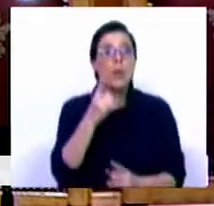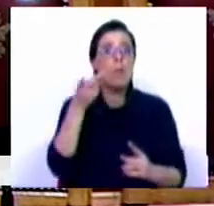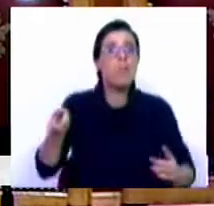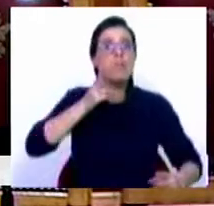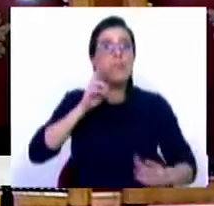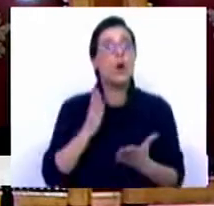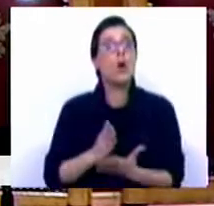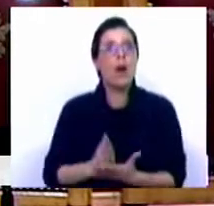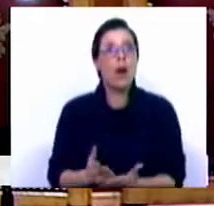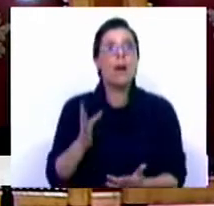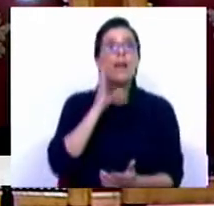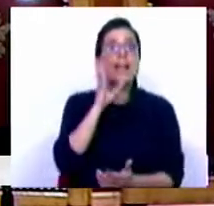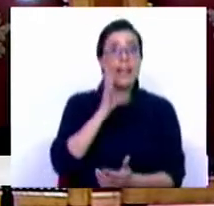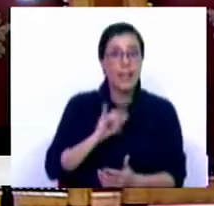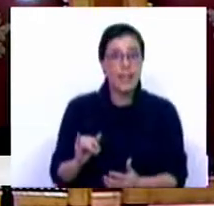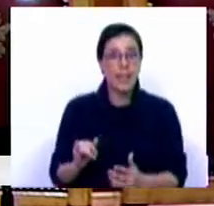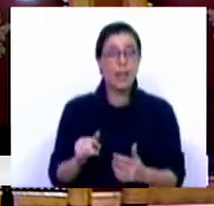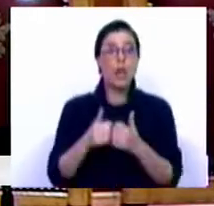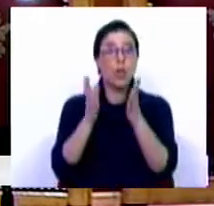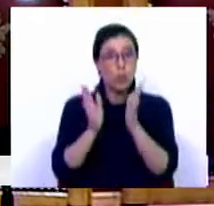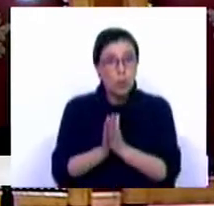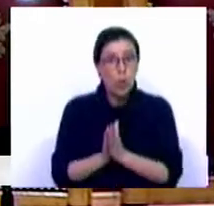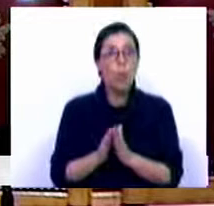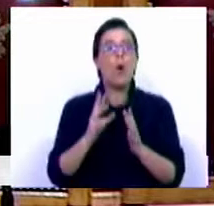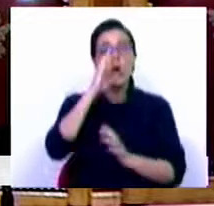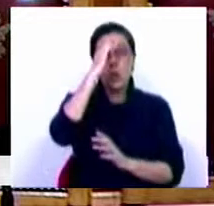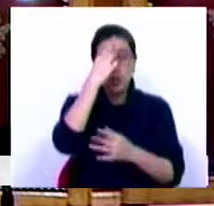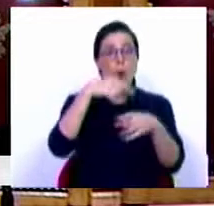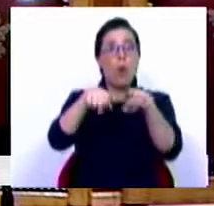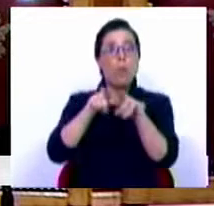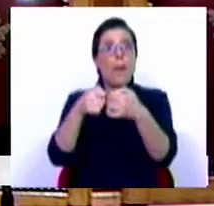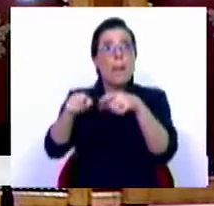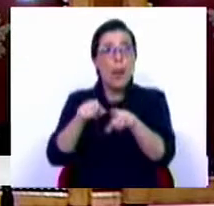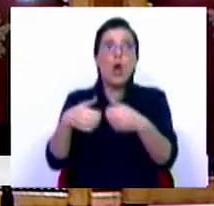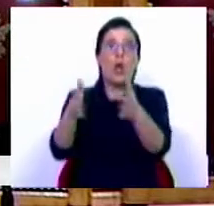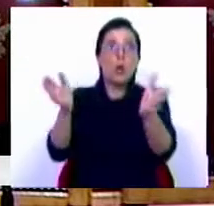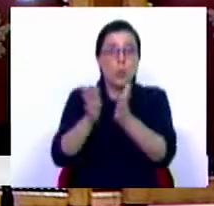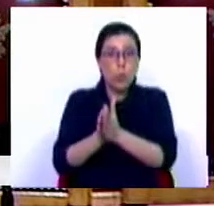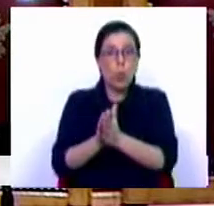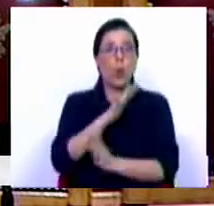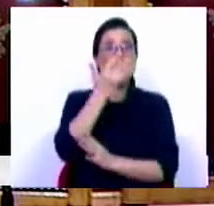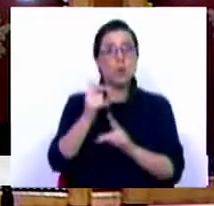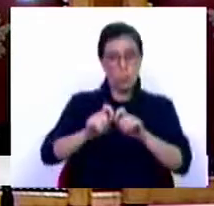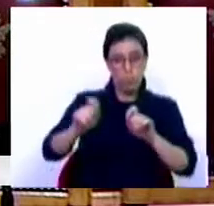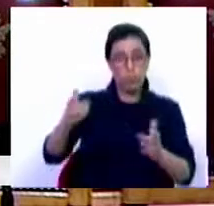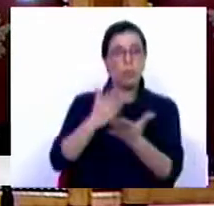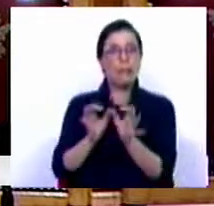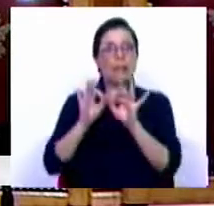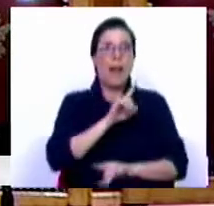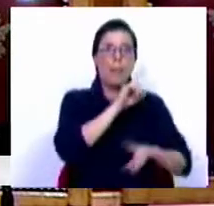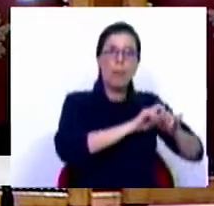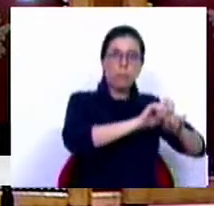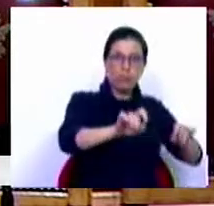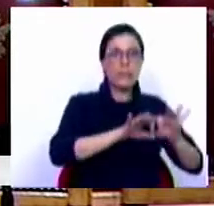dirigentes escolares. Mas tentarmos, entre todos, também com esforço político ou partidário de todos, termos um segundo período como tivemos